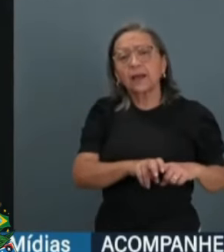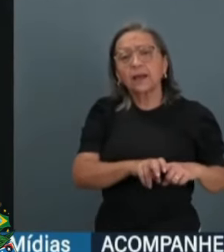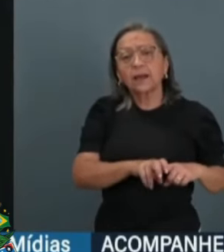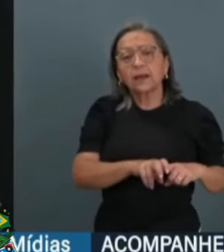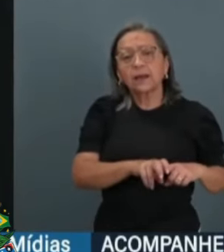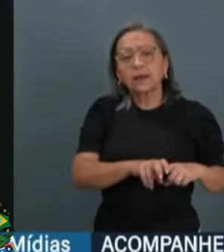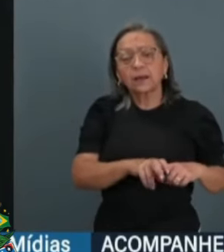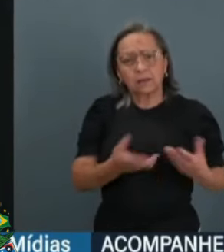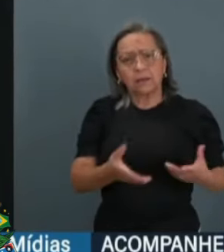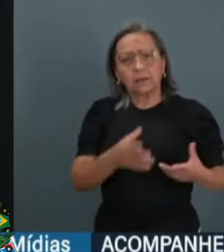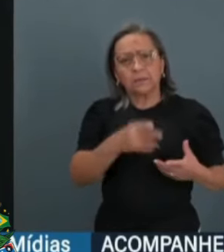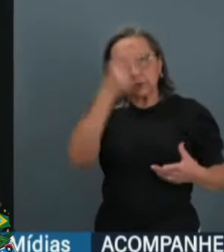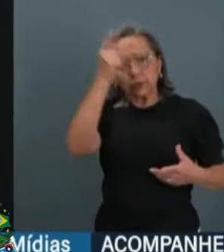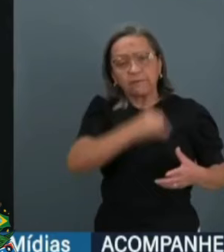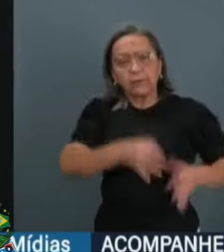julgar.